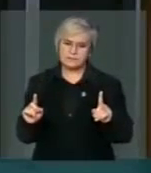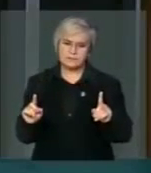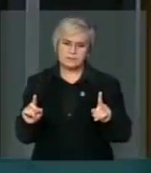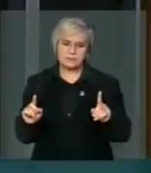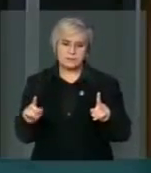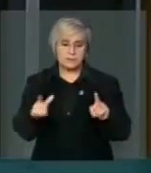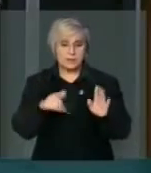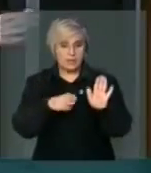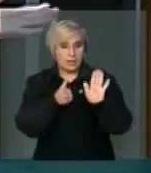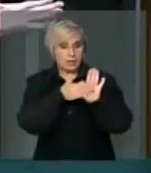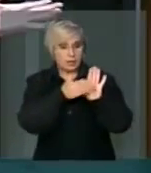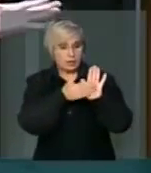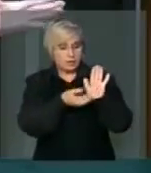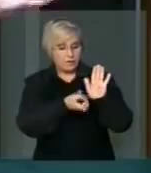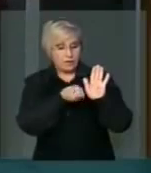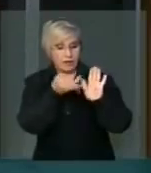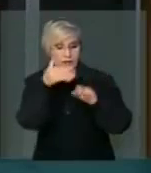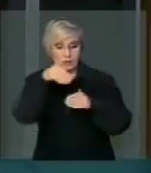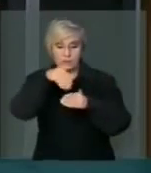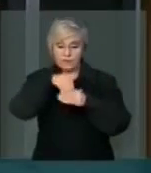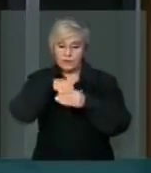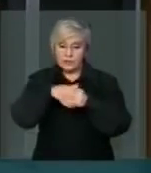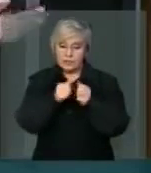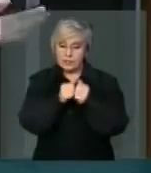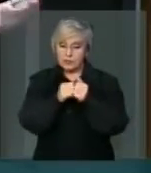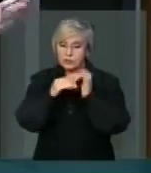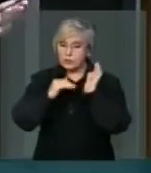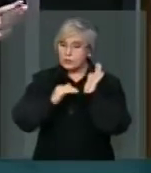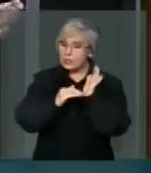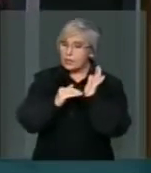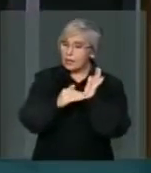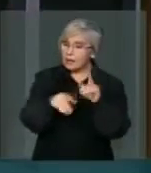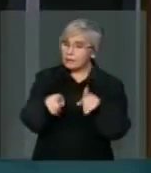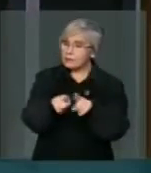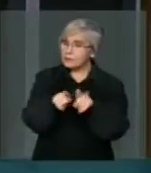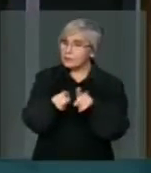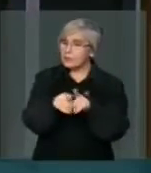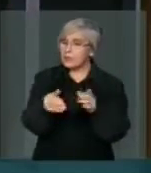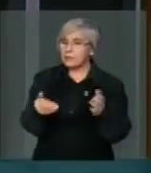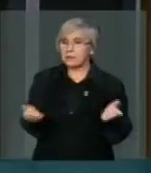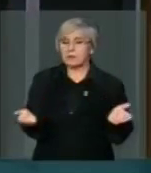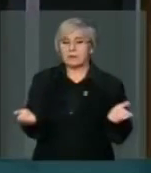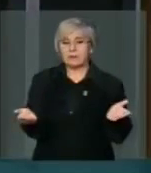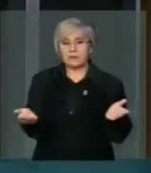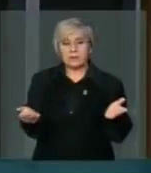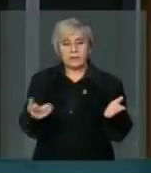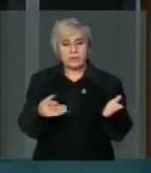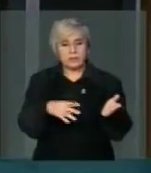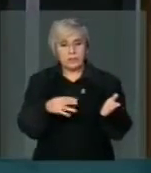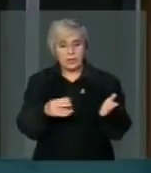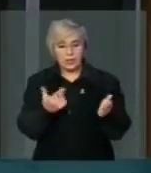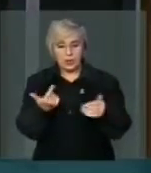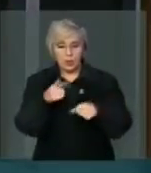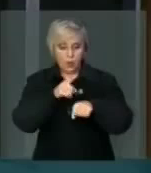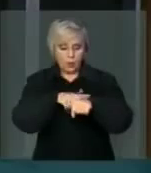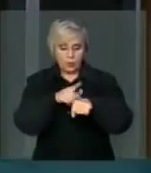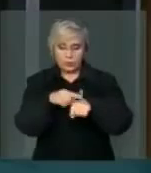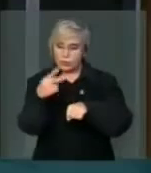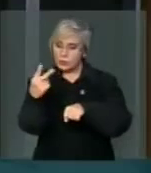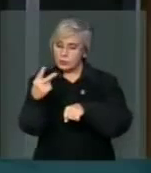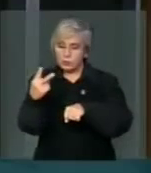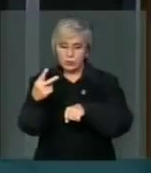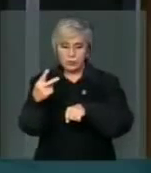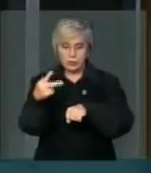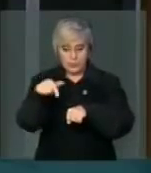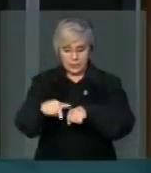Tem propostas sendo votadas no Senado, inclusive federal. Tem outro turno aqui, dois turnos